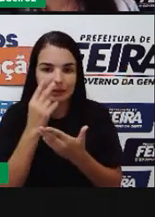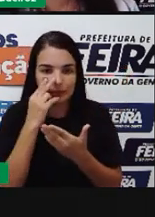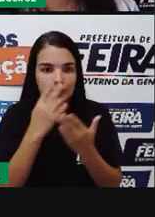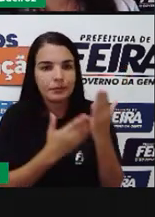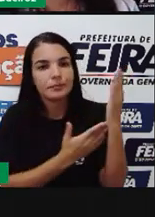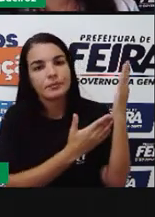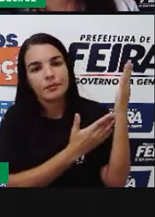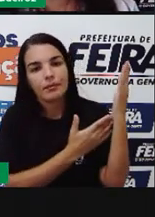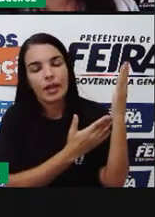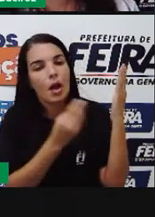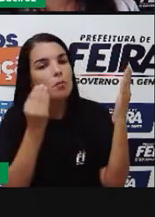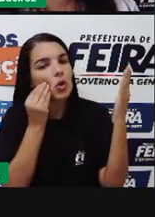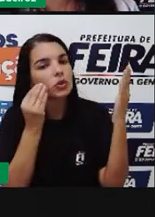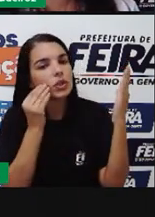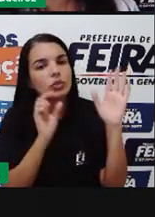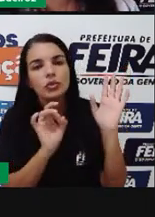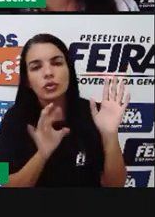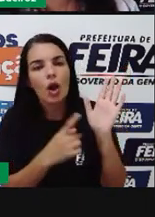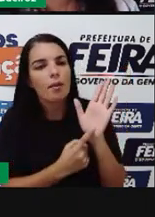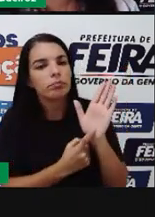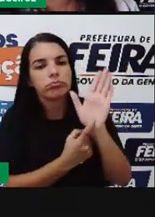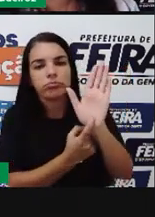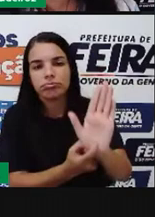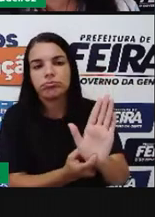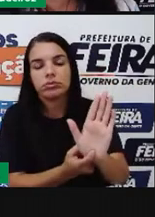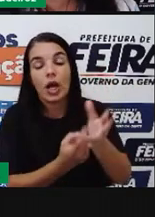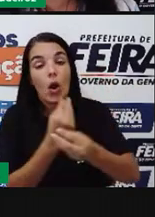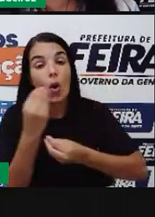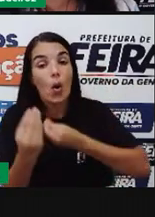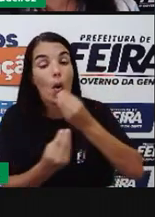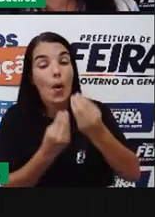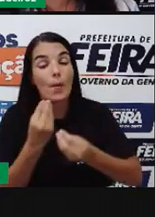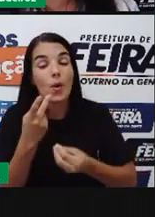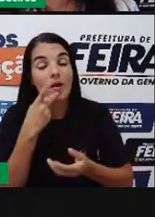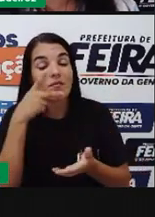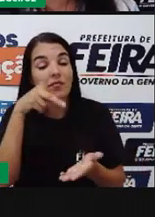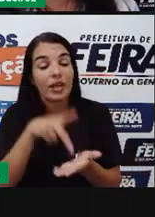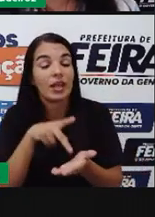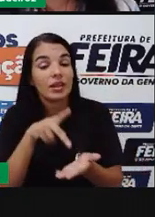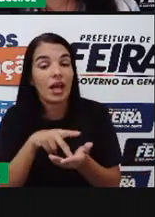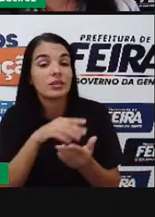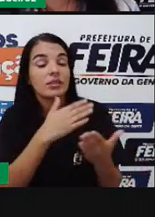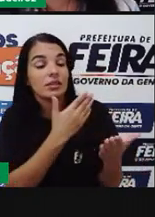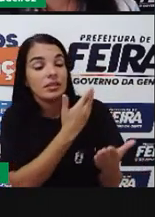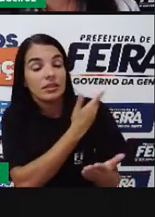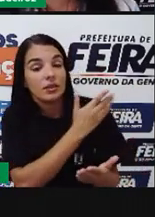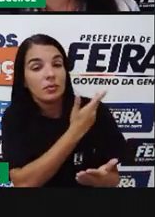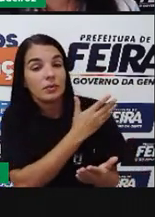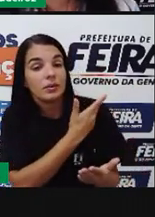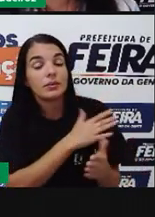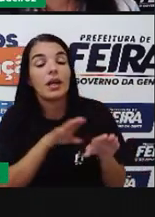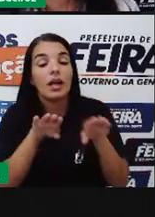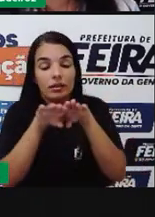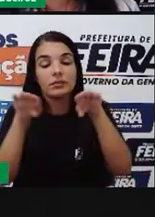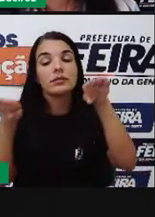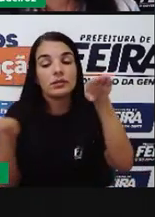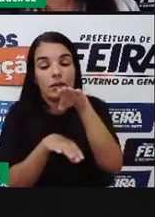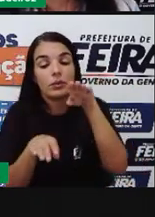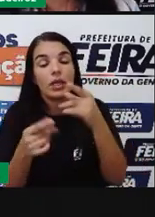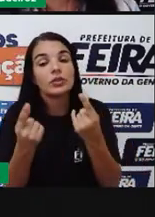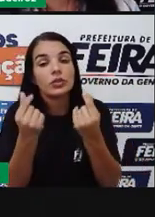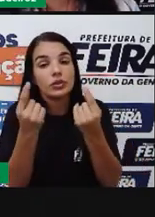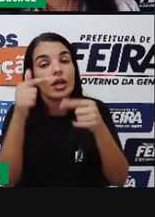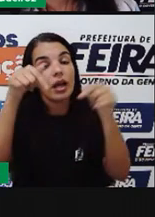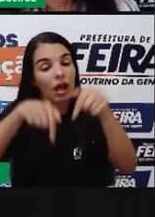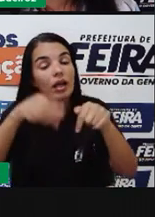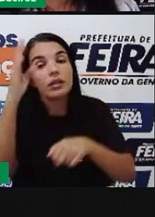simbolizando Essa imagem Simboliza bastante O cenário Que a gente tem Em relação A desigualdade De renda No Brasil